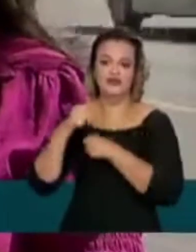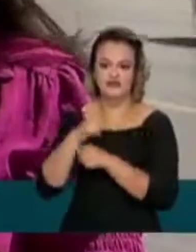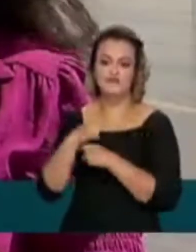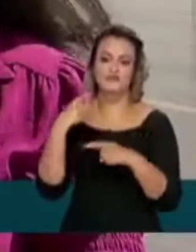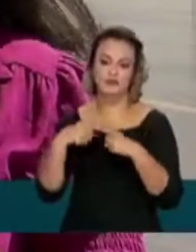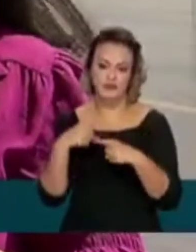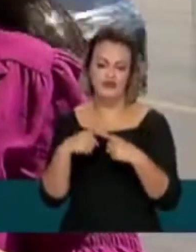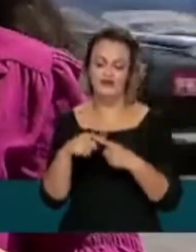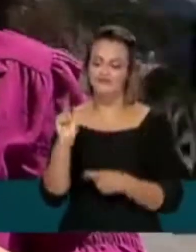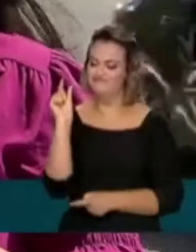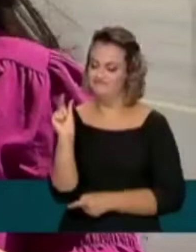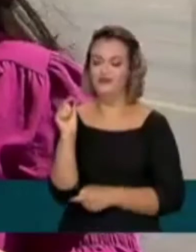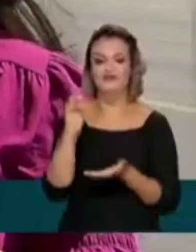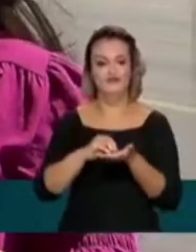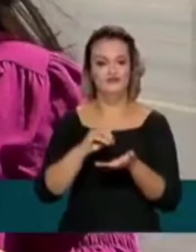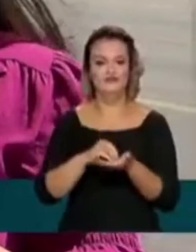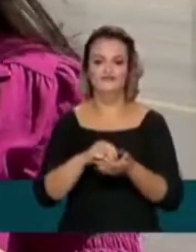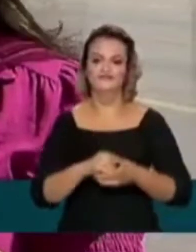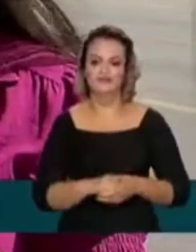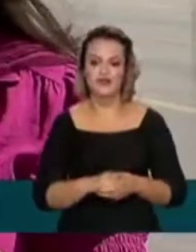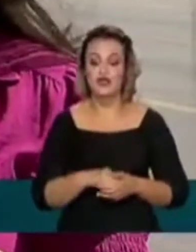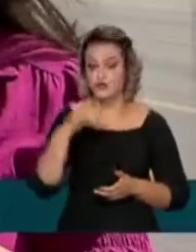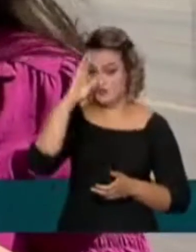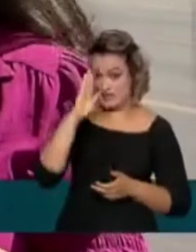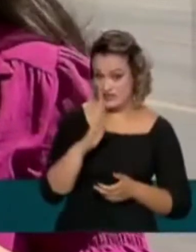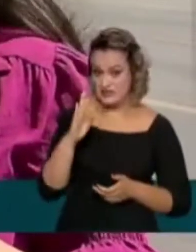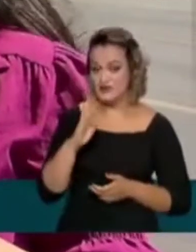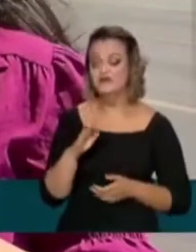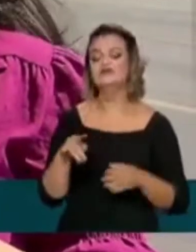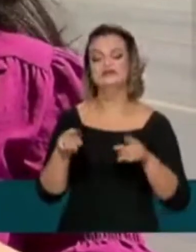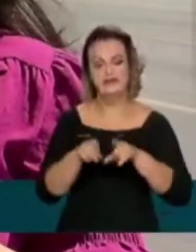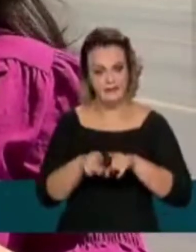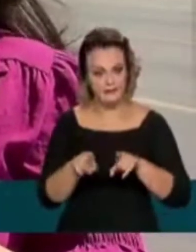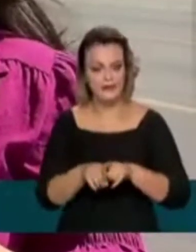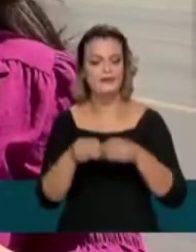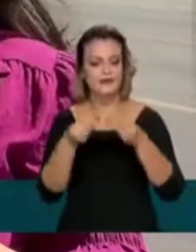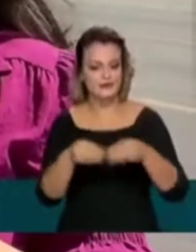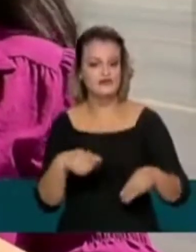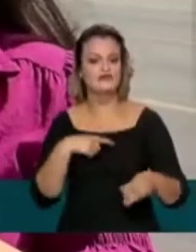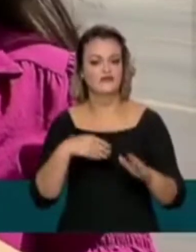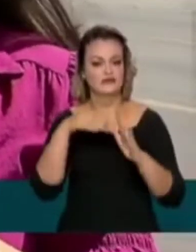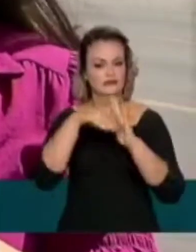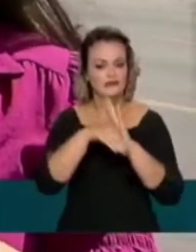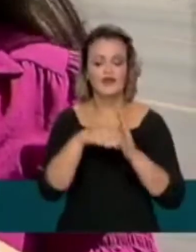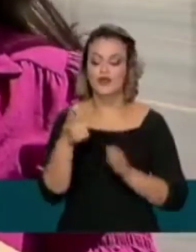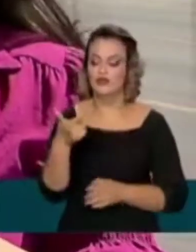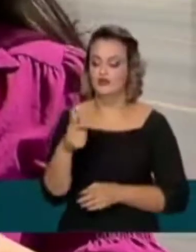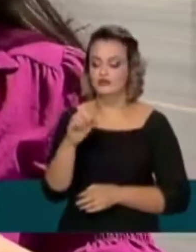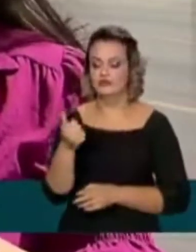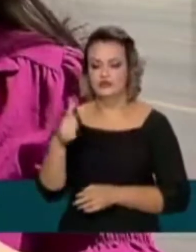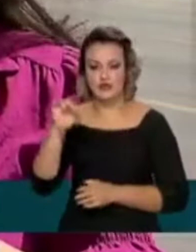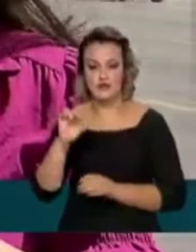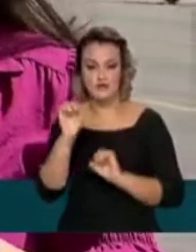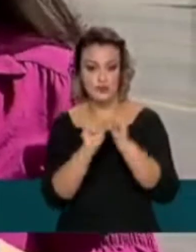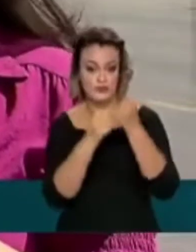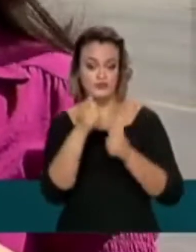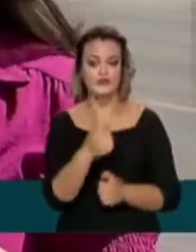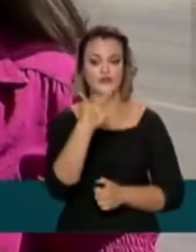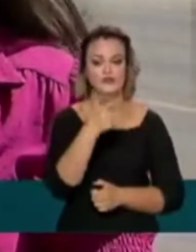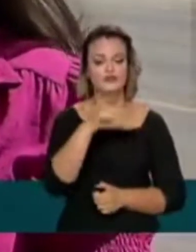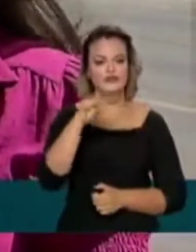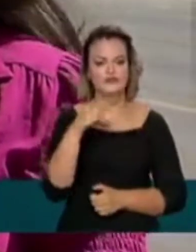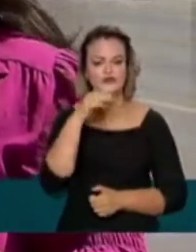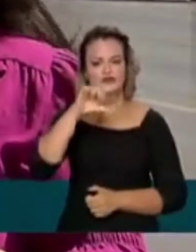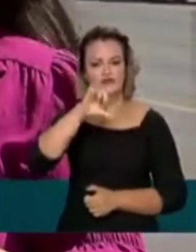por causa da falta de semicondutores. No Brasil, também foi registrada uma queda. Em 2019, foram 2 milhões e